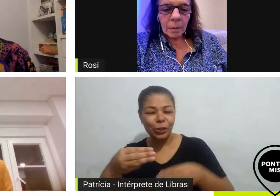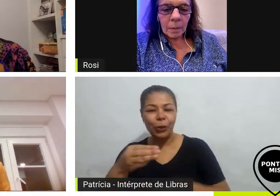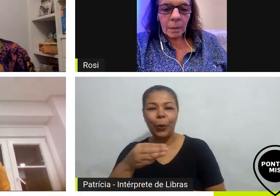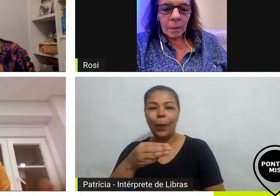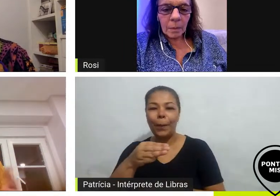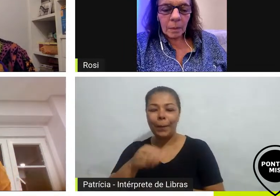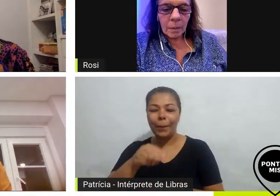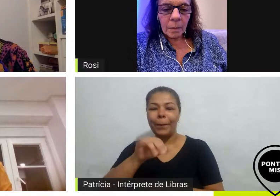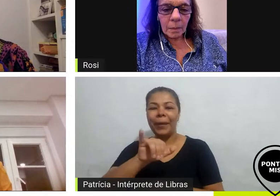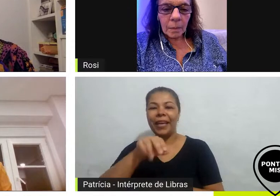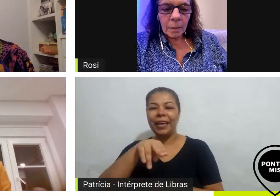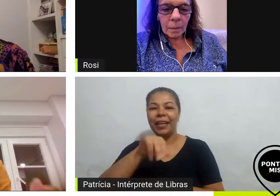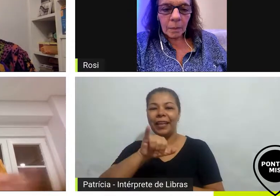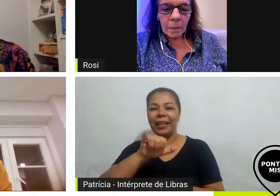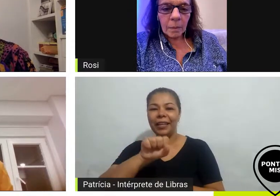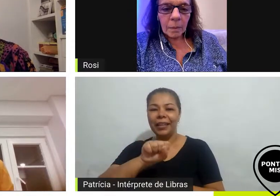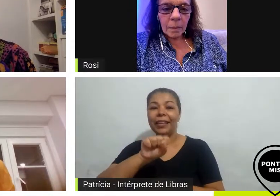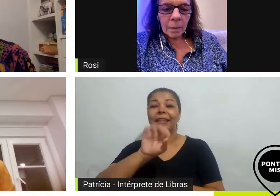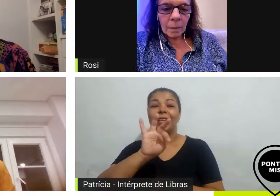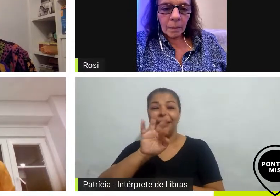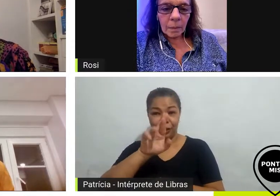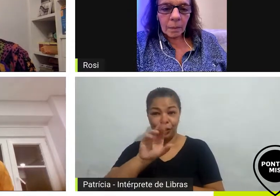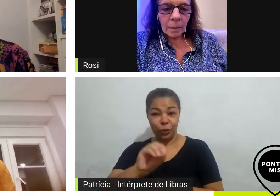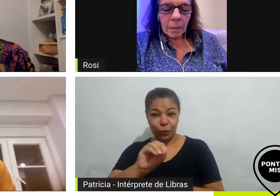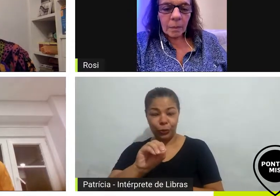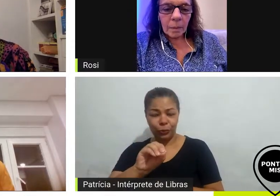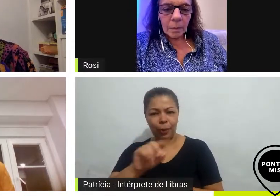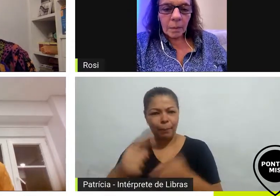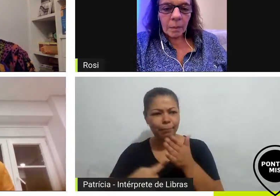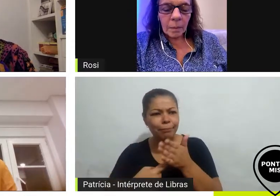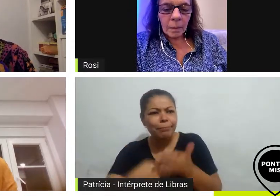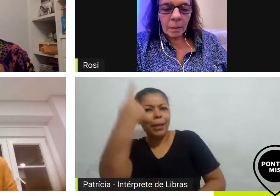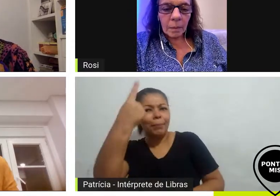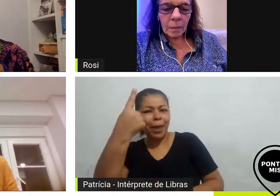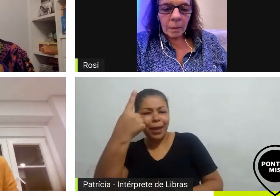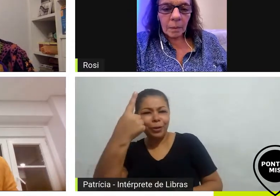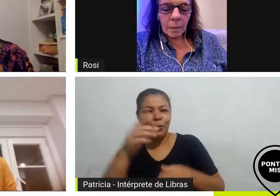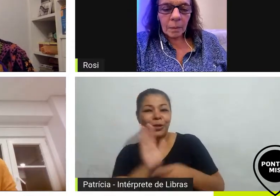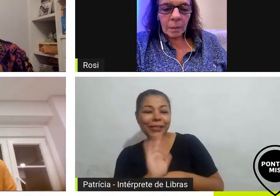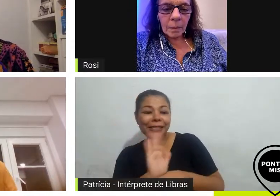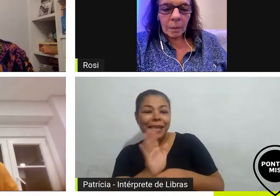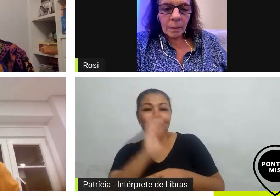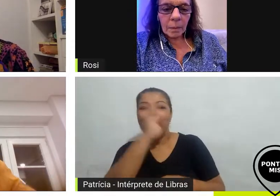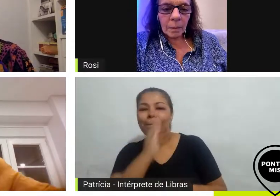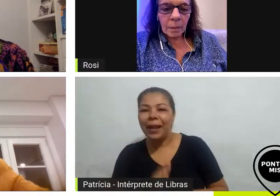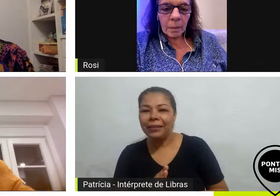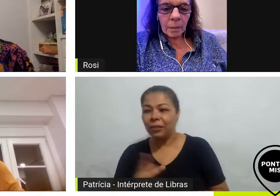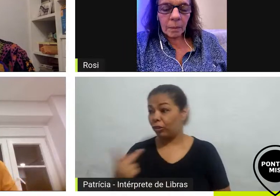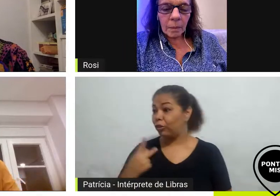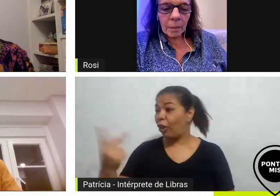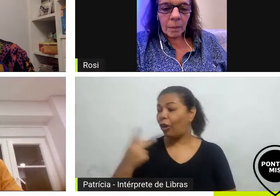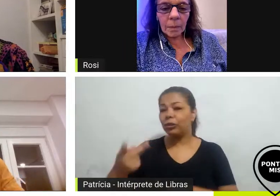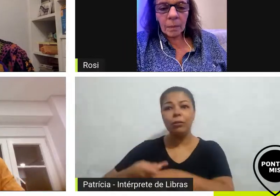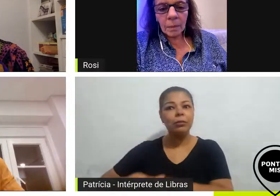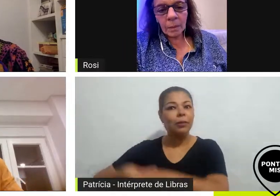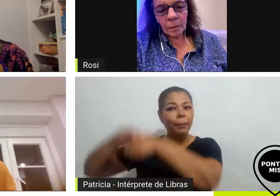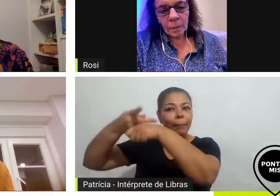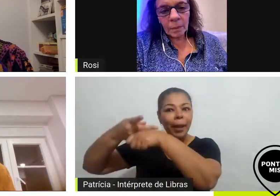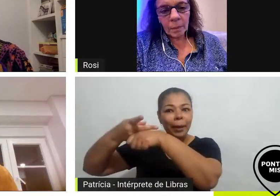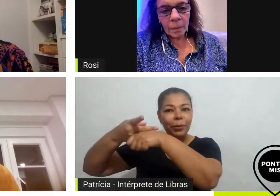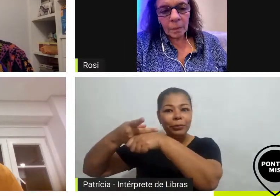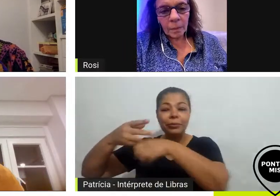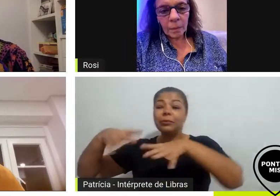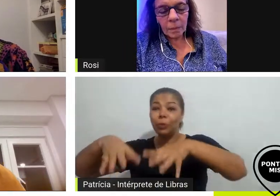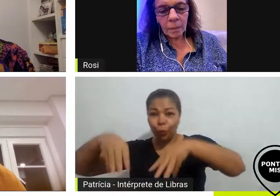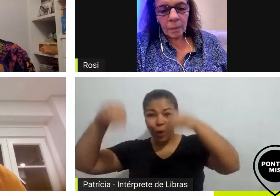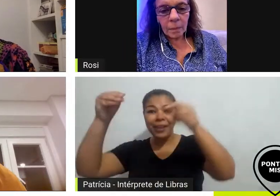e nós fomos indicados com os dois projetos com o melhor roteiro tanto o Castelo Rá-Tim-Bum como o filme que eu fiz com o Walter e com a